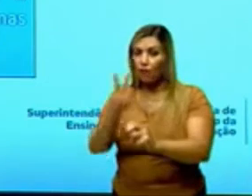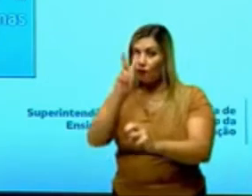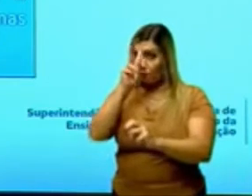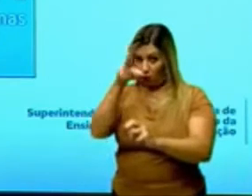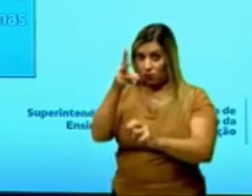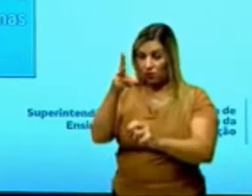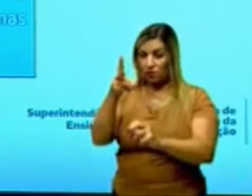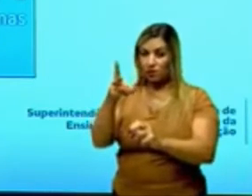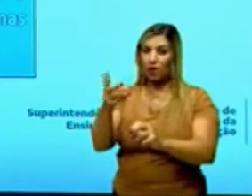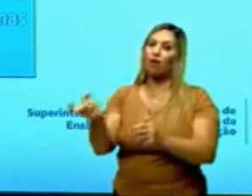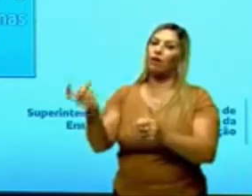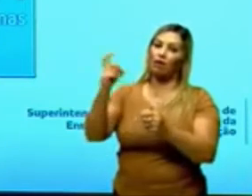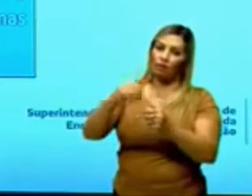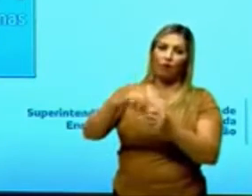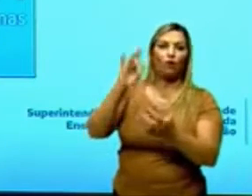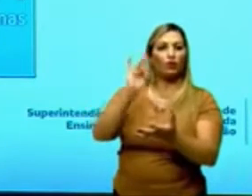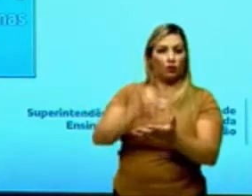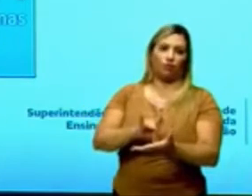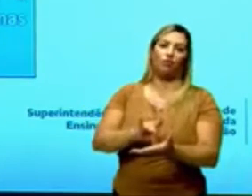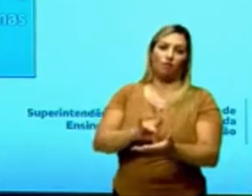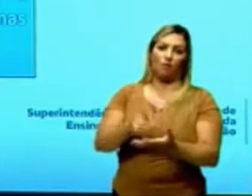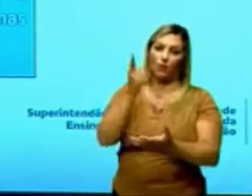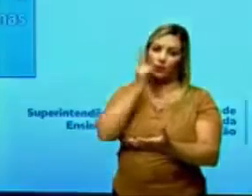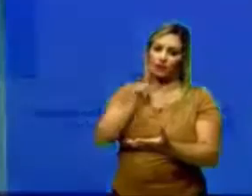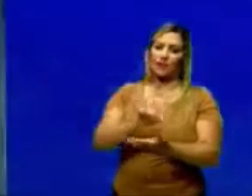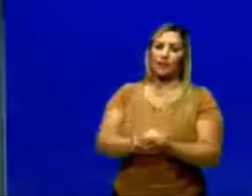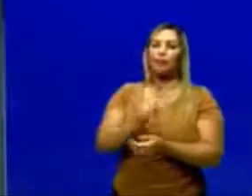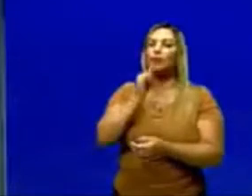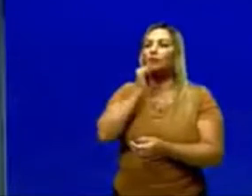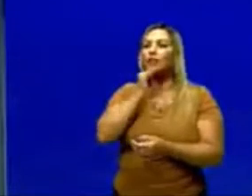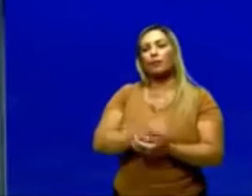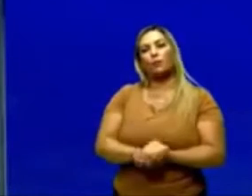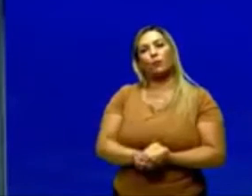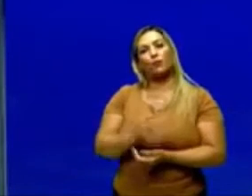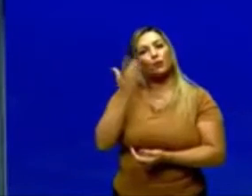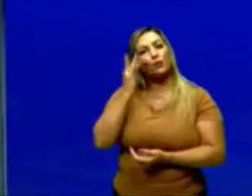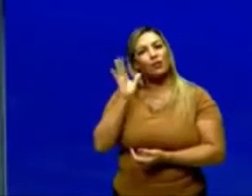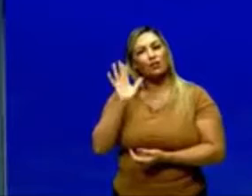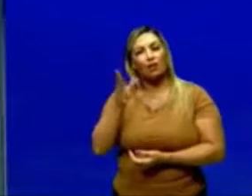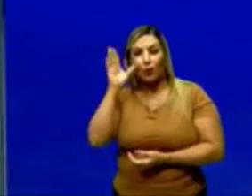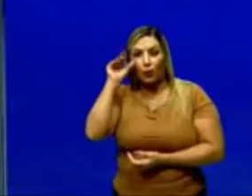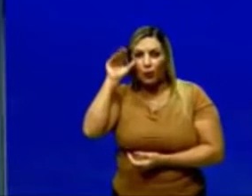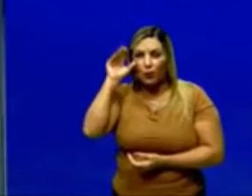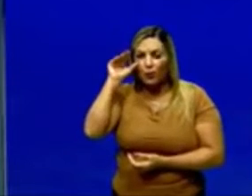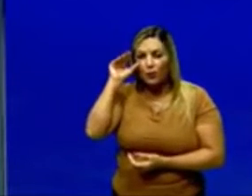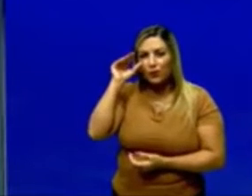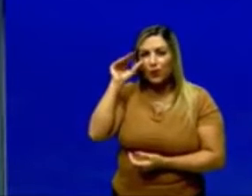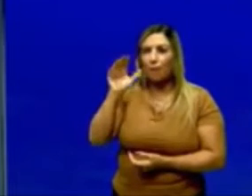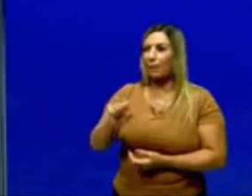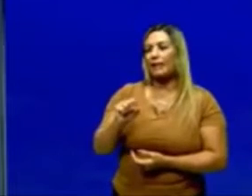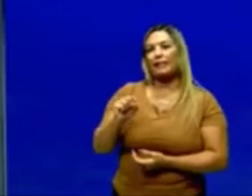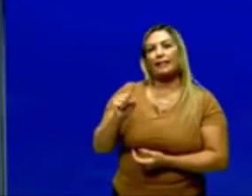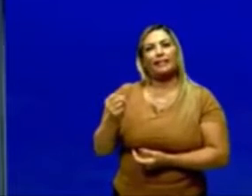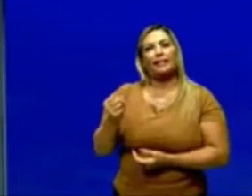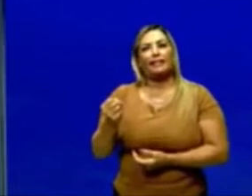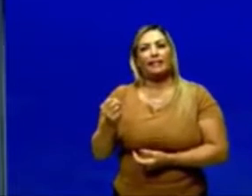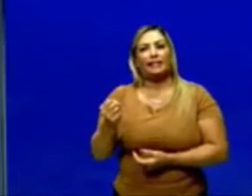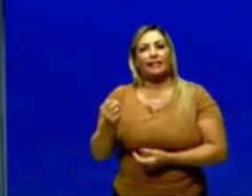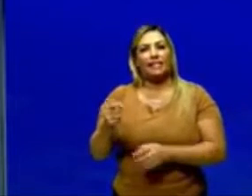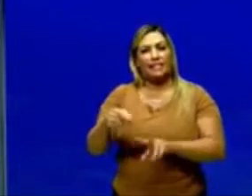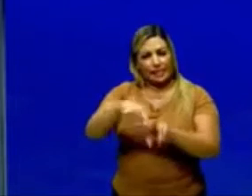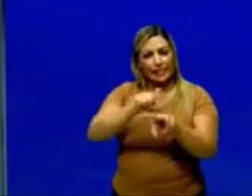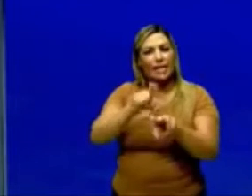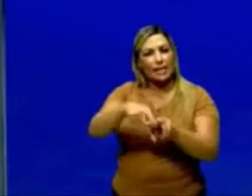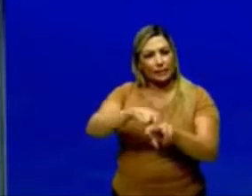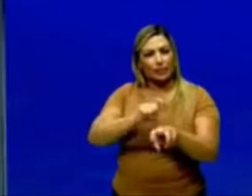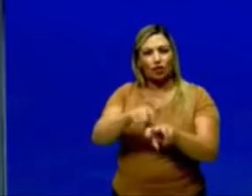retornam ao seu estado original. Então, se eu pegar, por exemplo, não sei se alguém já teve curiosidade, você pega uma sandália, né,